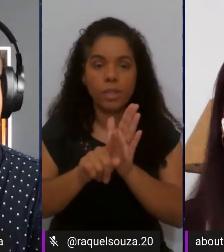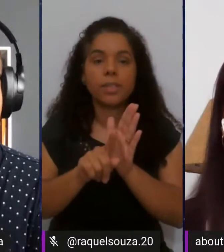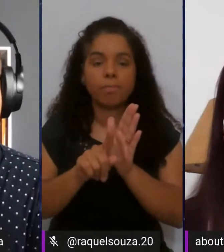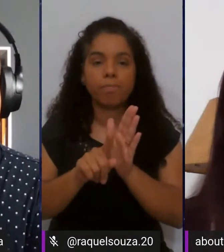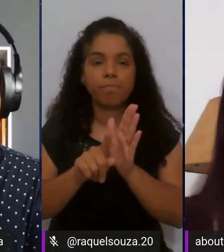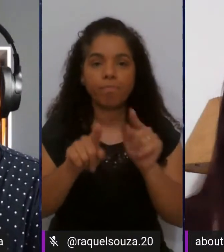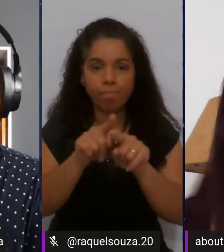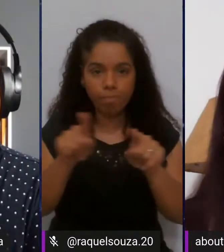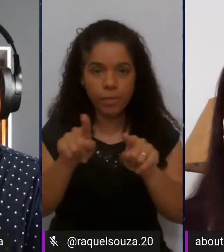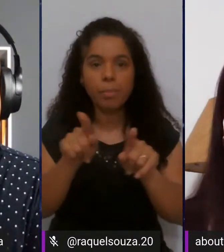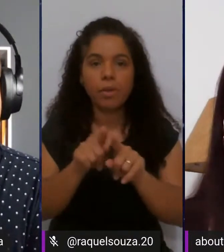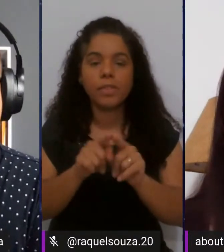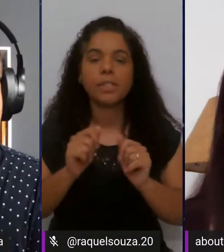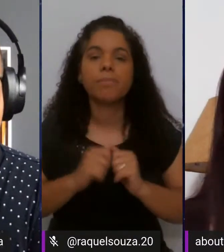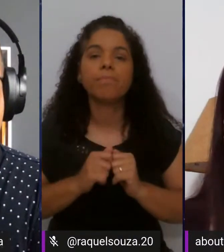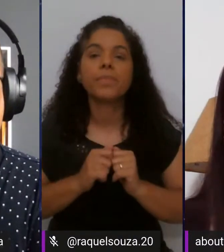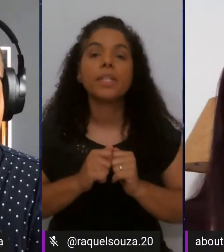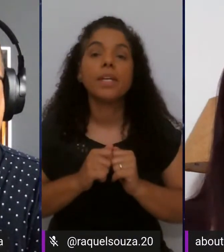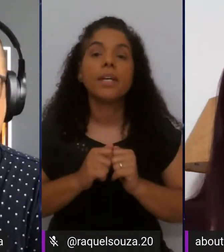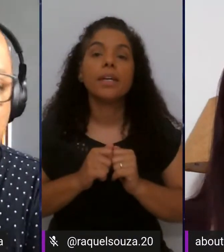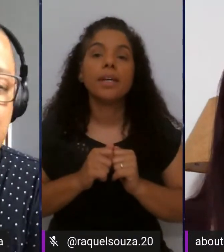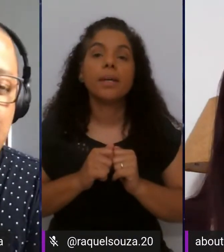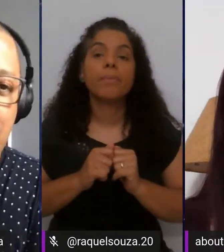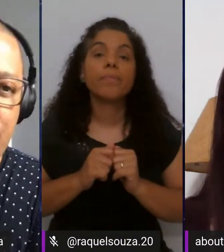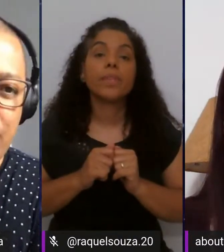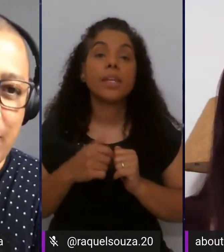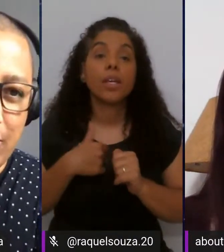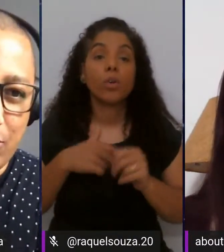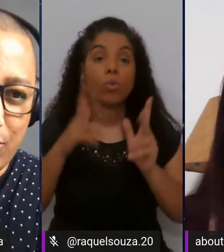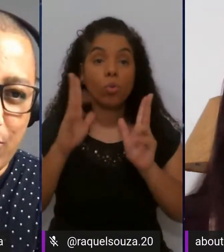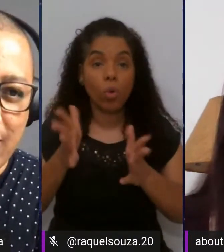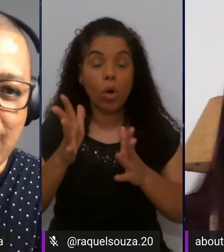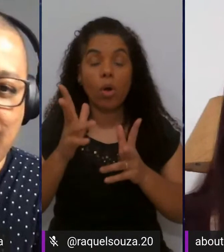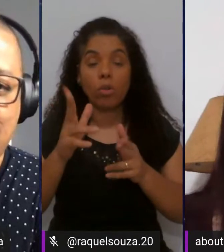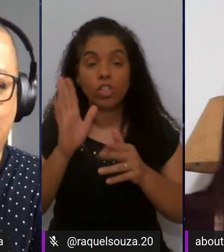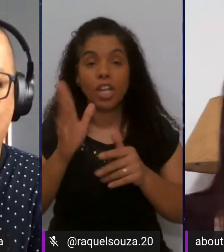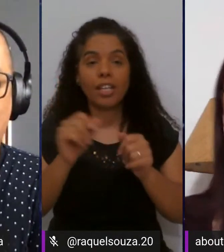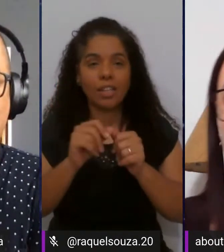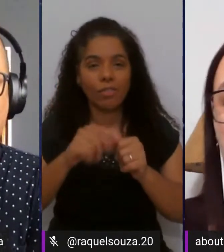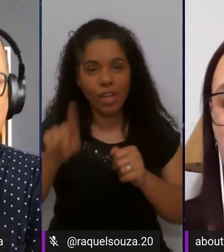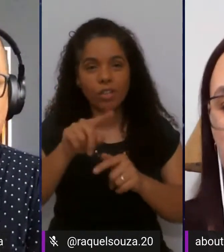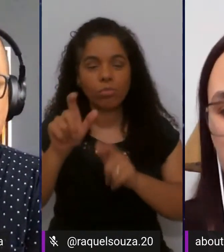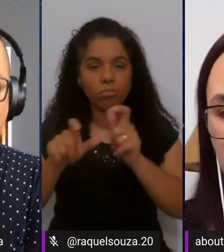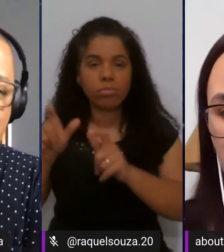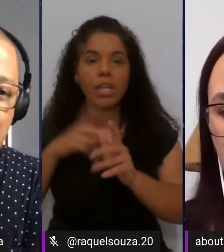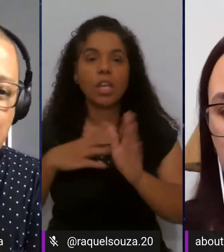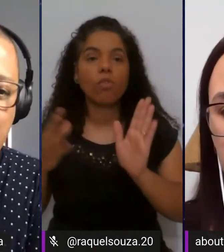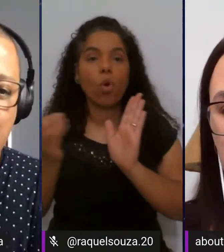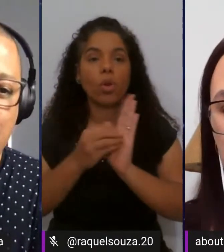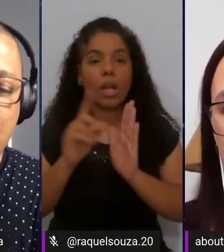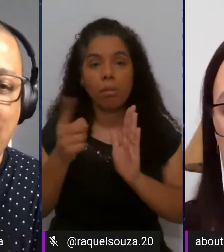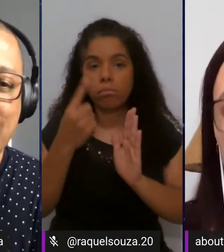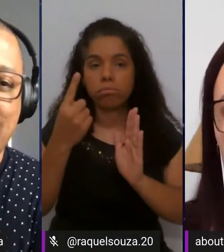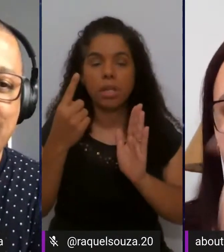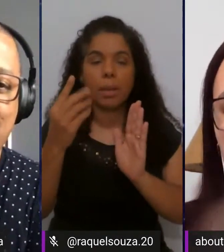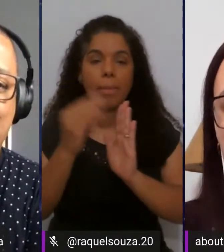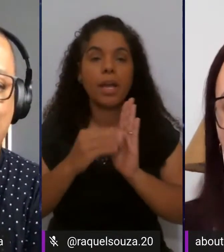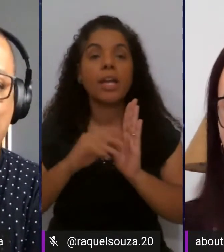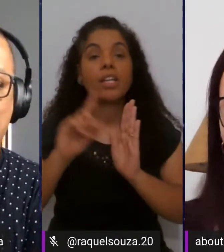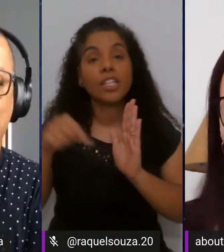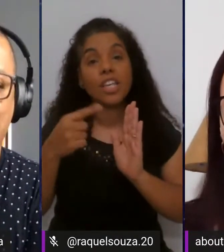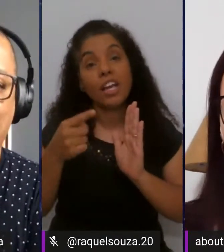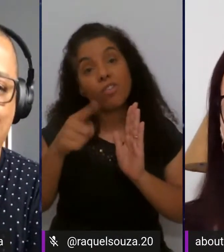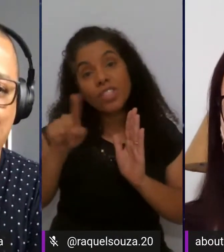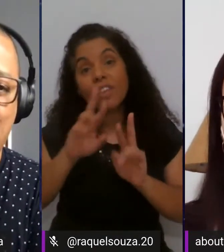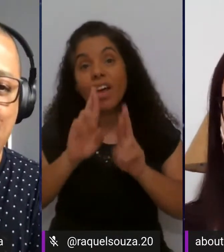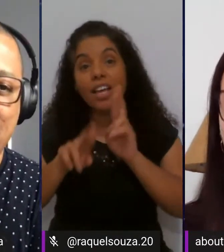você tá bom eu vou fazer como eu já tenho feito aqui com a galera até eu vou colocar primeiro e vou aqui para o backstage você